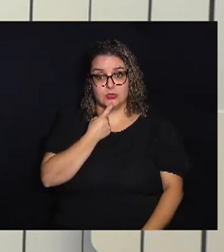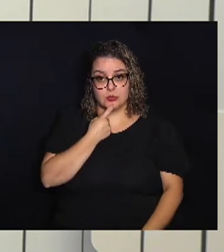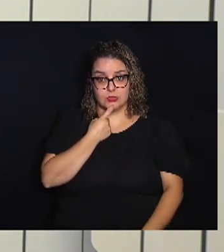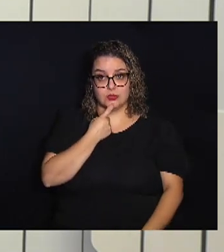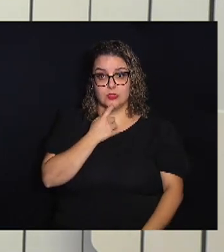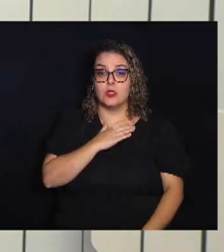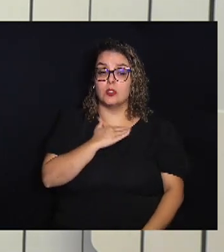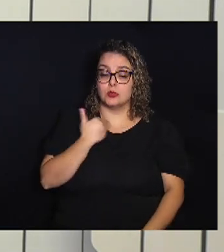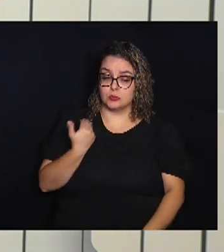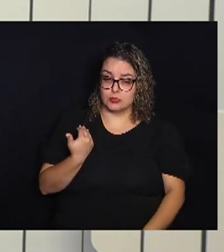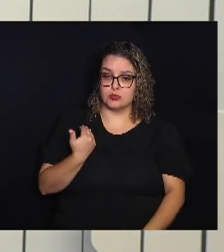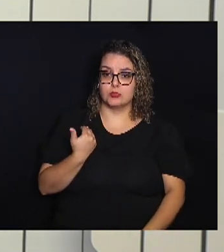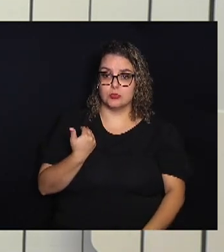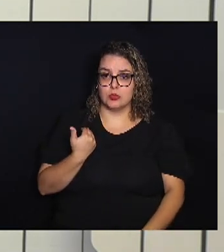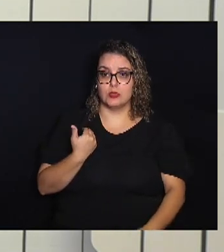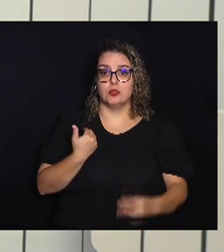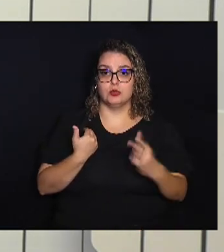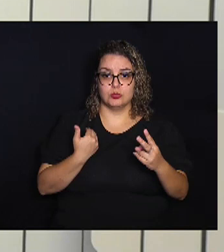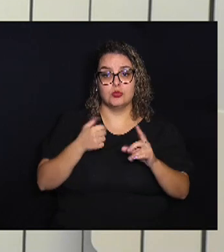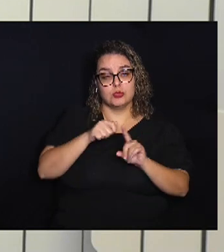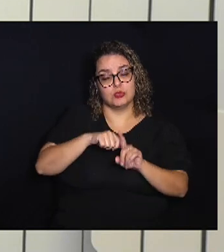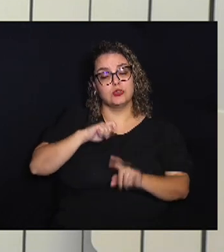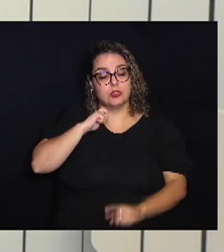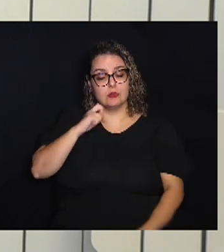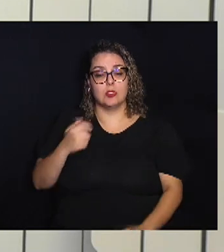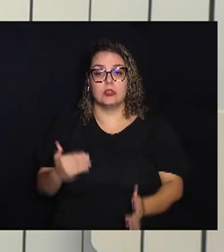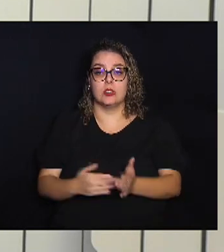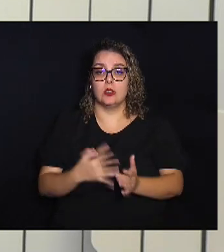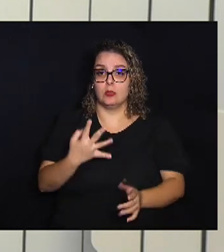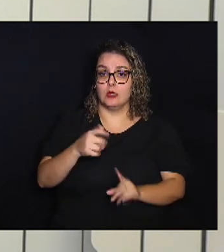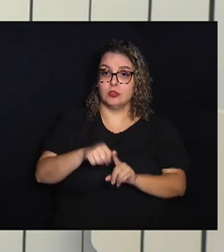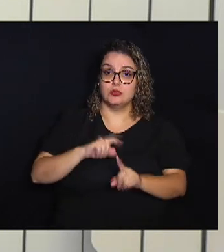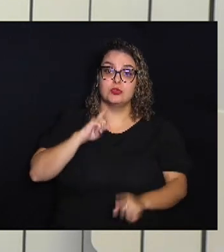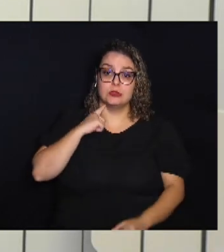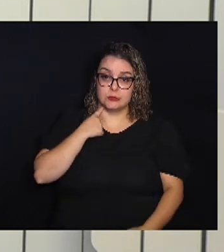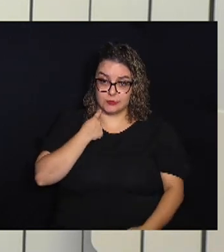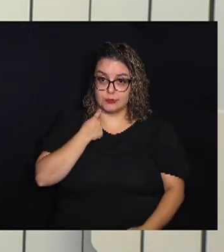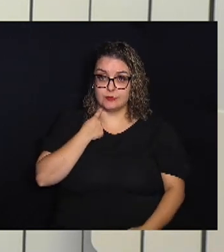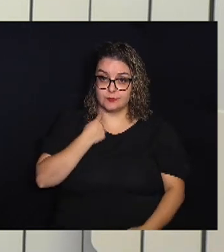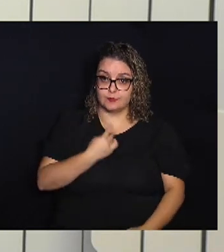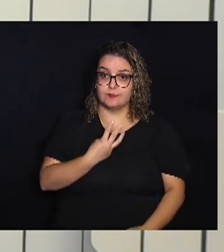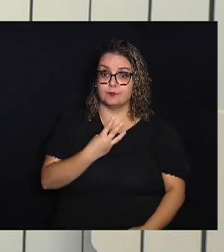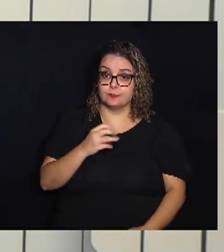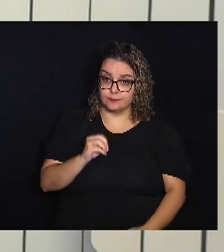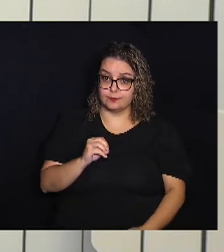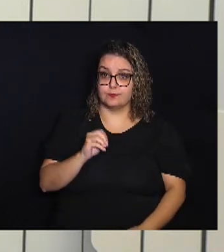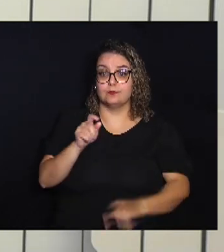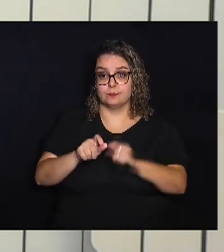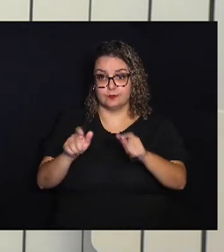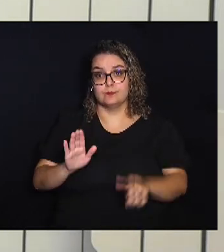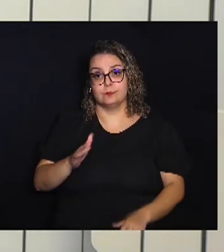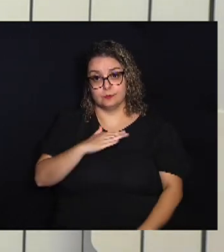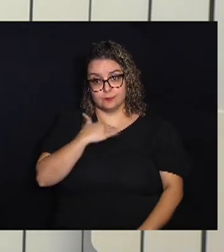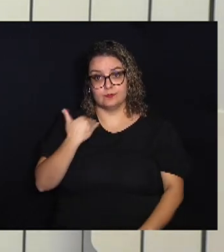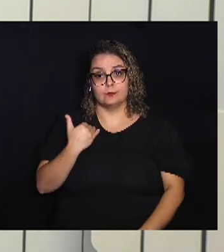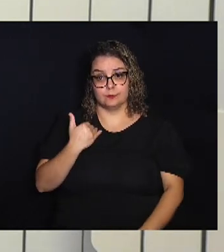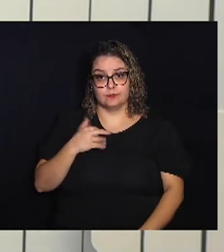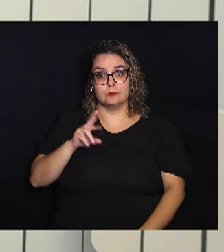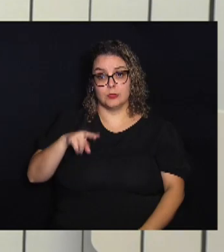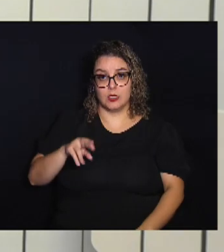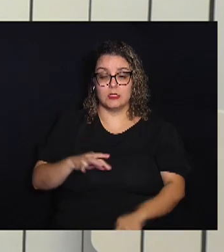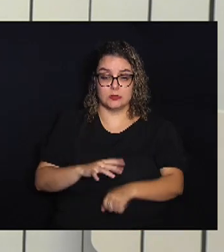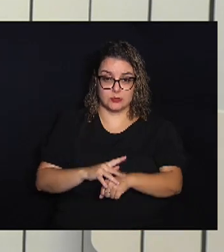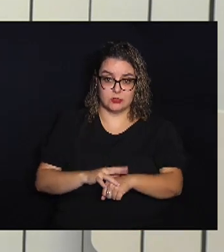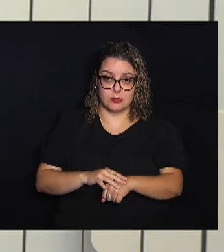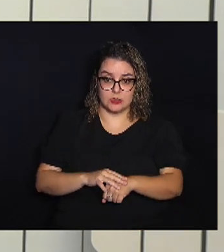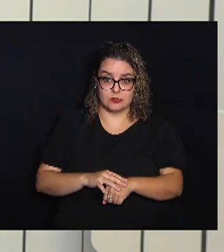óbitos foram entre 2 de abril e 4 de maio E com isso 30 pessoas já faleceram devido à doença